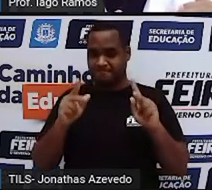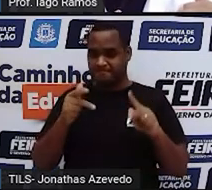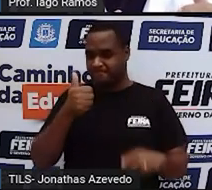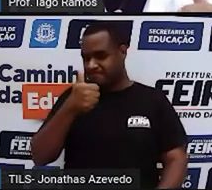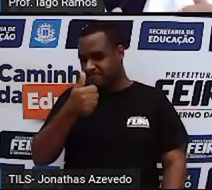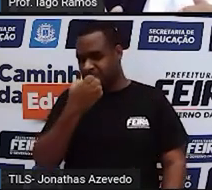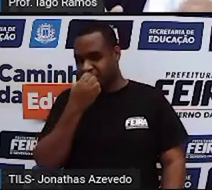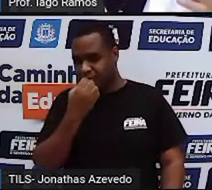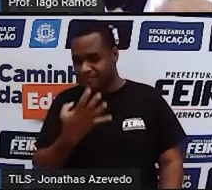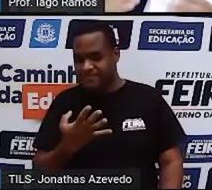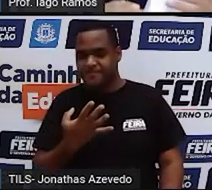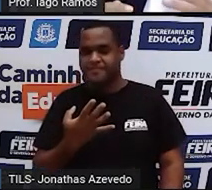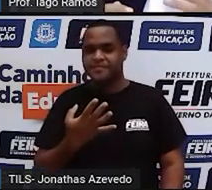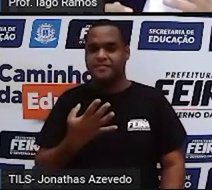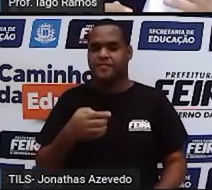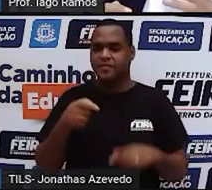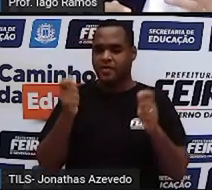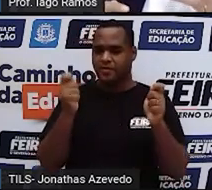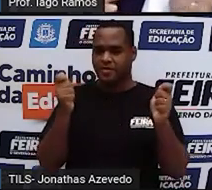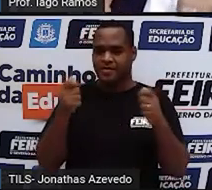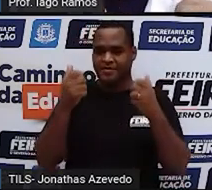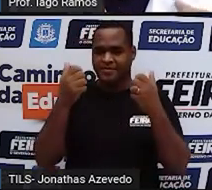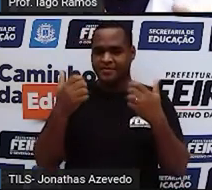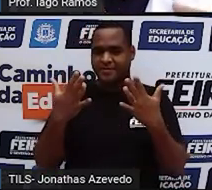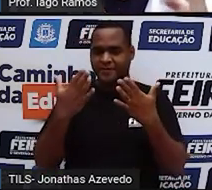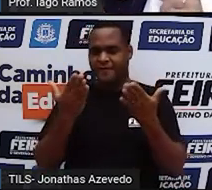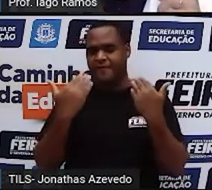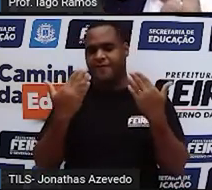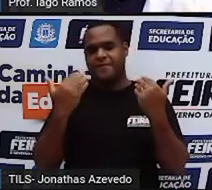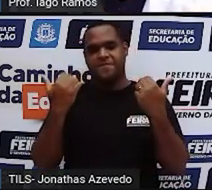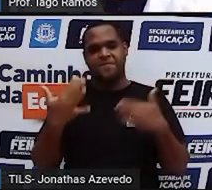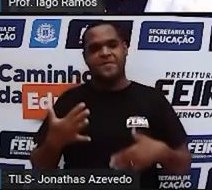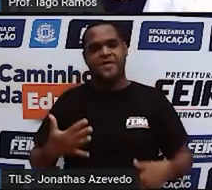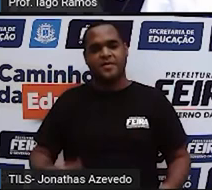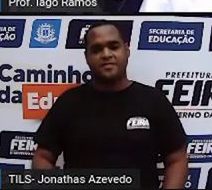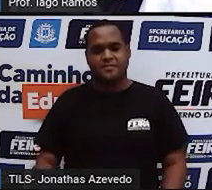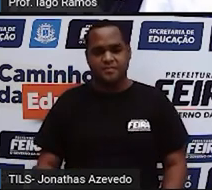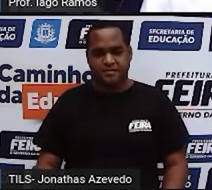bacana. Podemos. Vamos lá. Olha só.